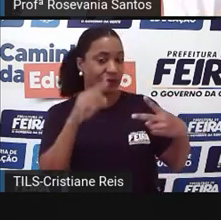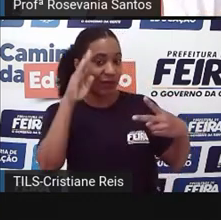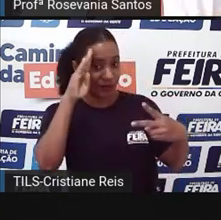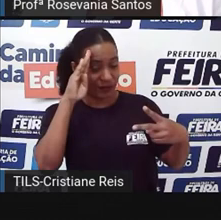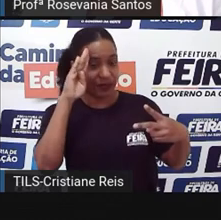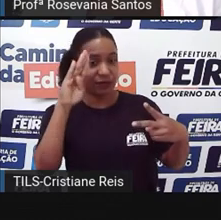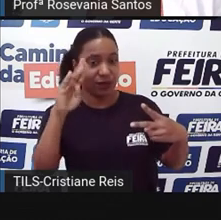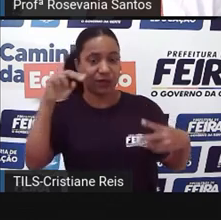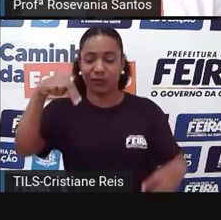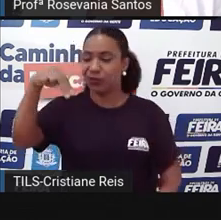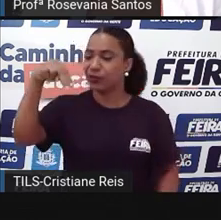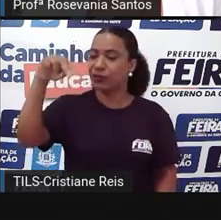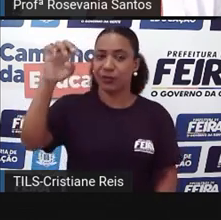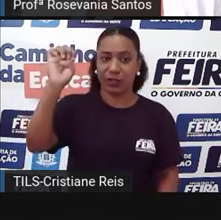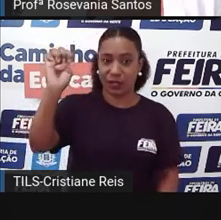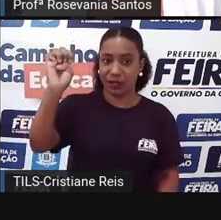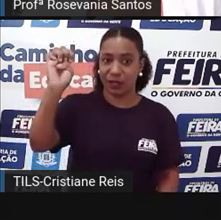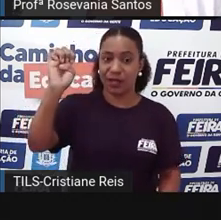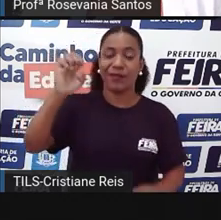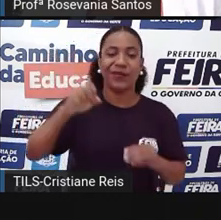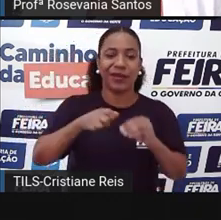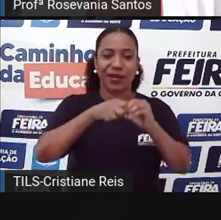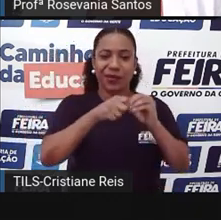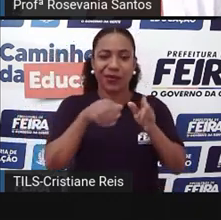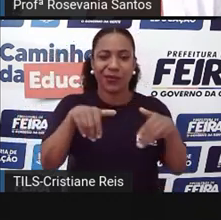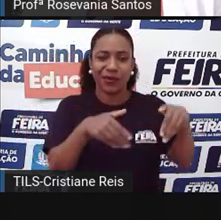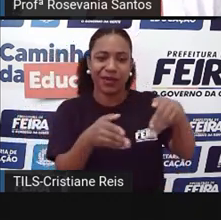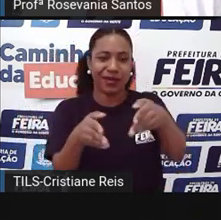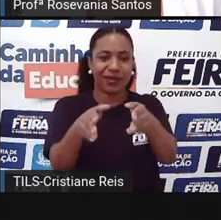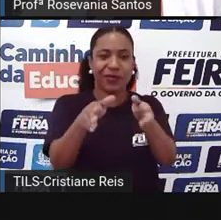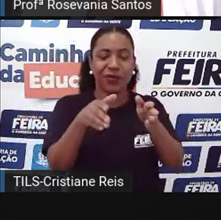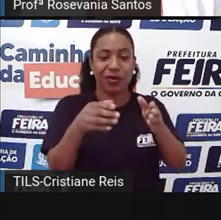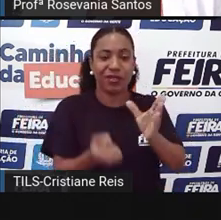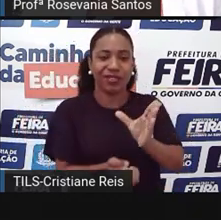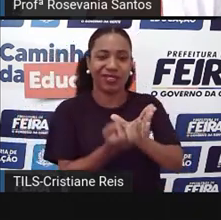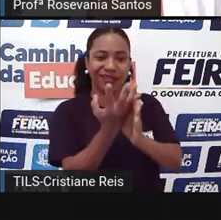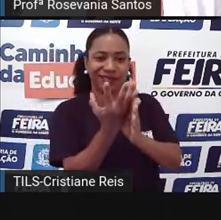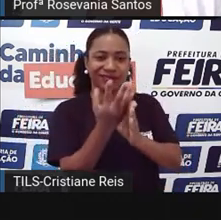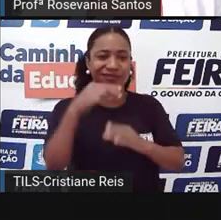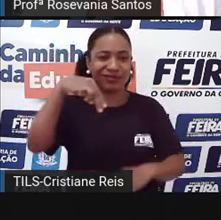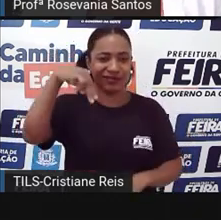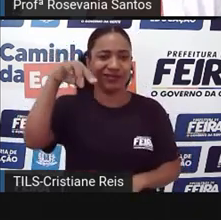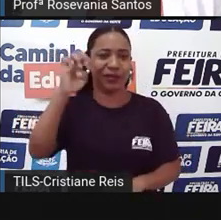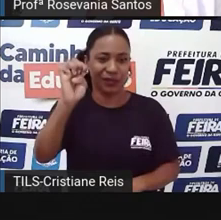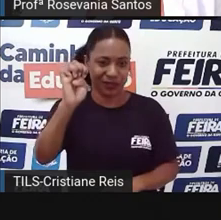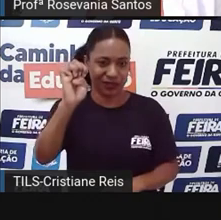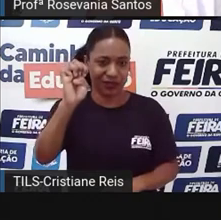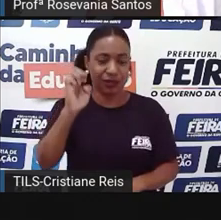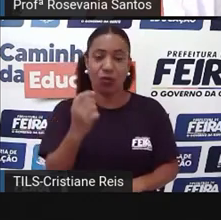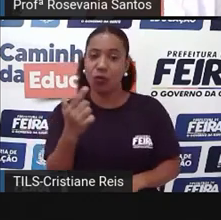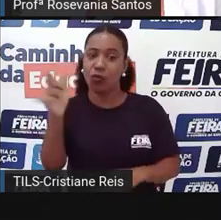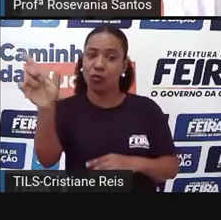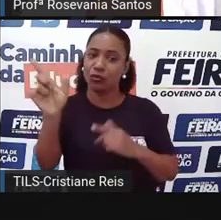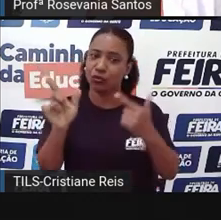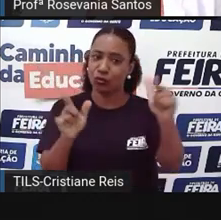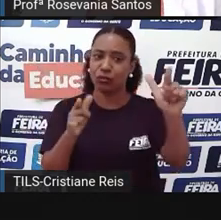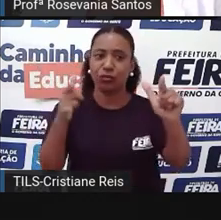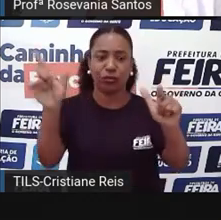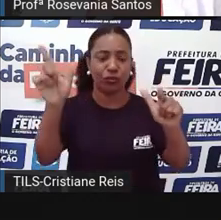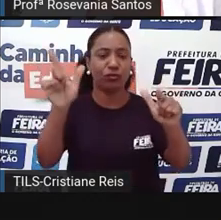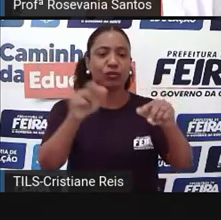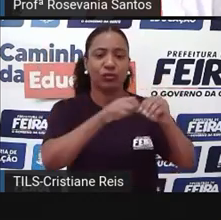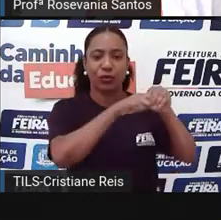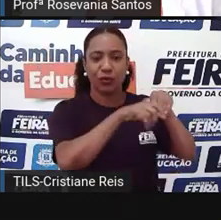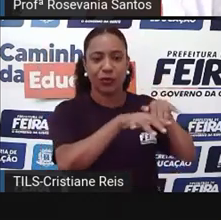não tem um rio principal, porque também a gente é uma área mais seca, mas tem rios também, gente,